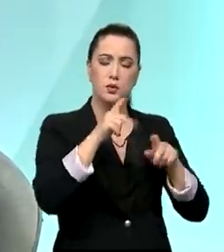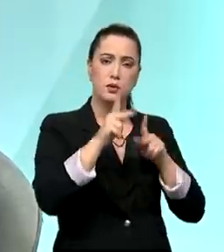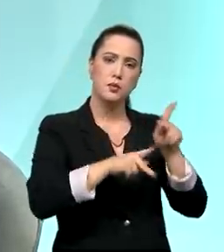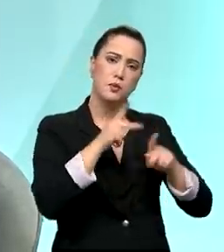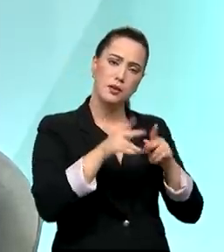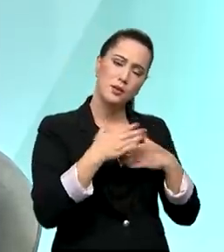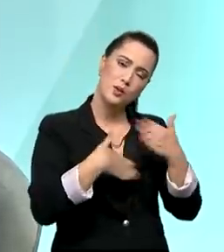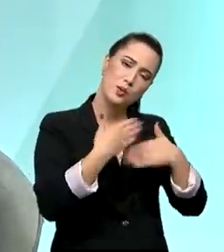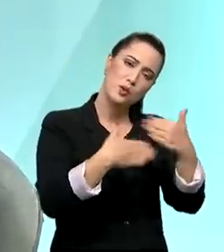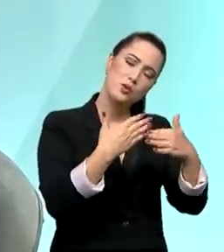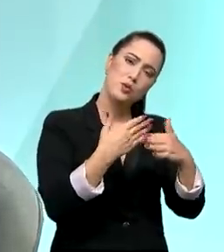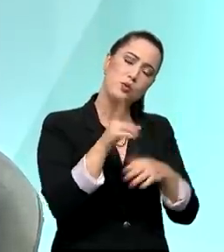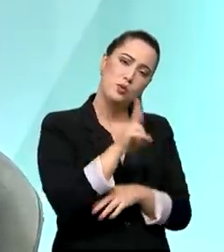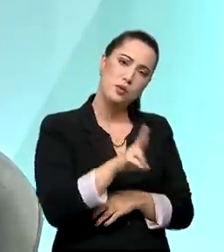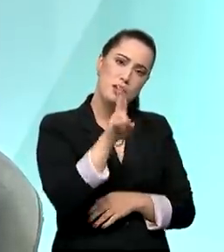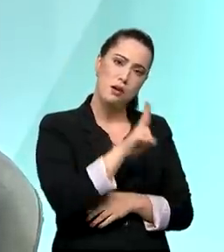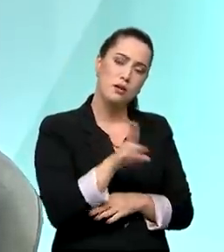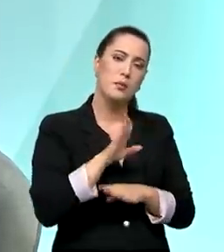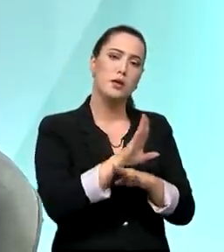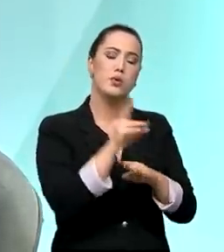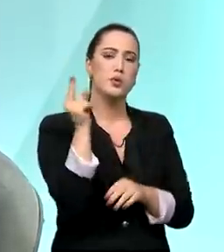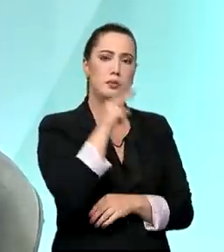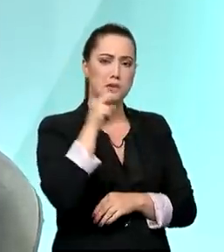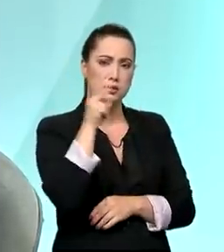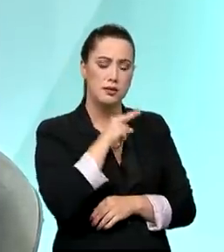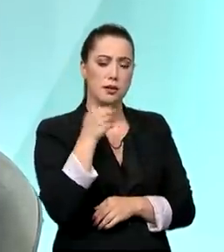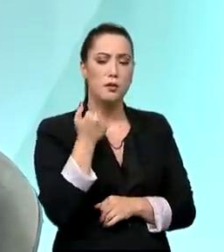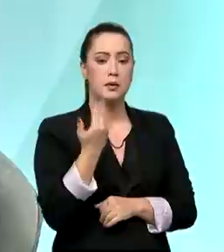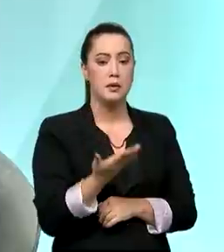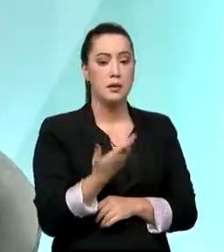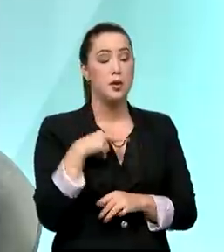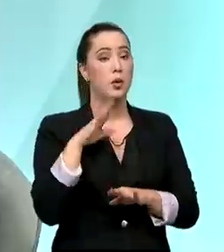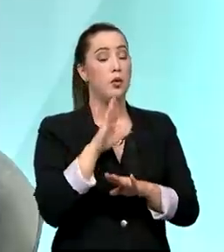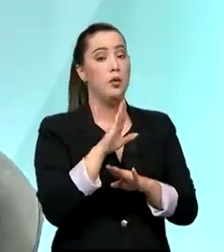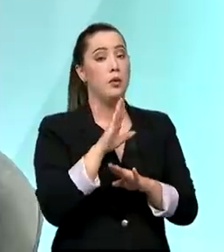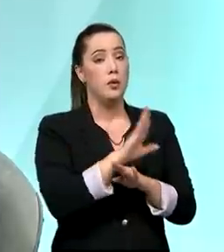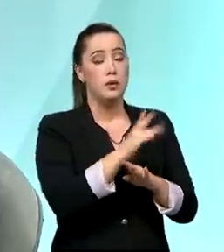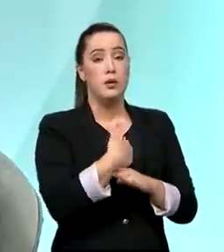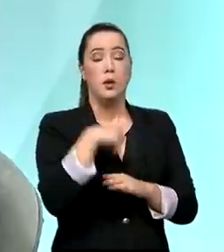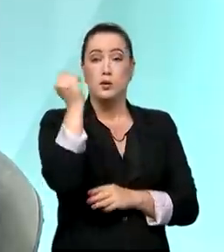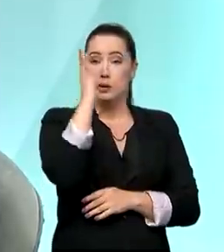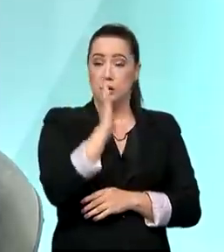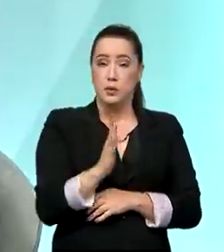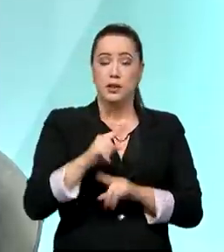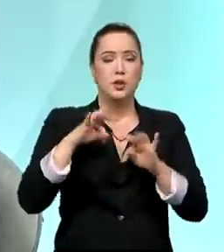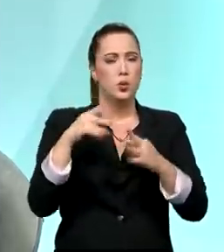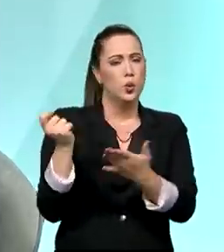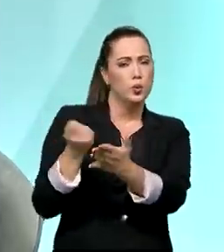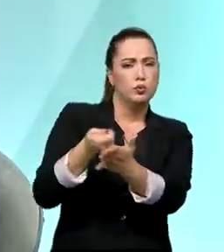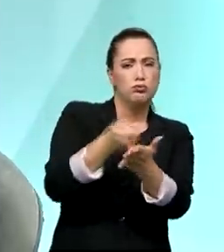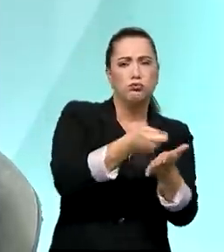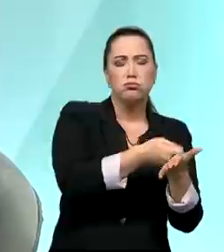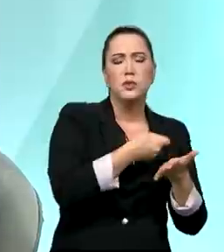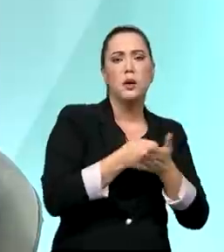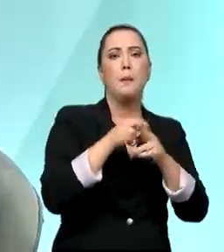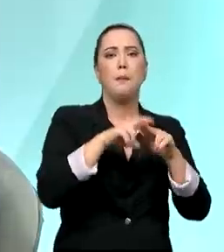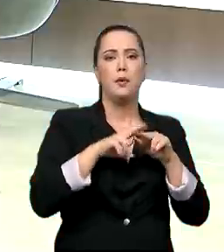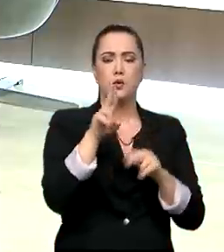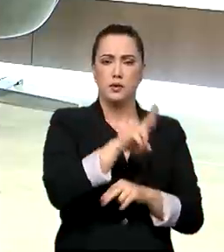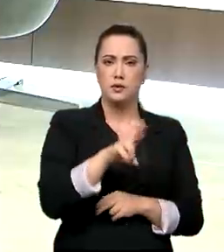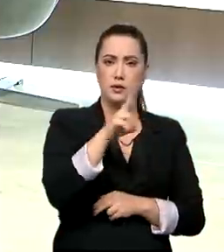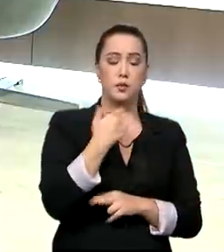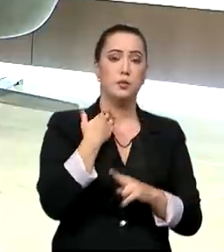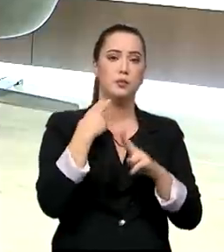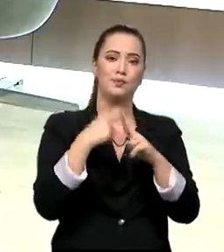Que continua recebendo o auxílio emergencial, o auxílio Brasil, todos serão pagos pelo Caixa Tem.